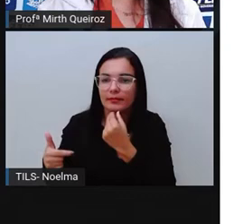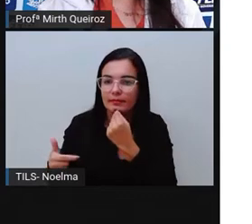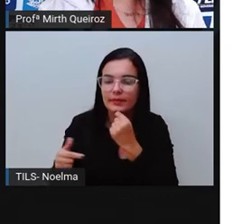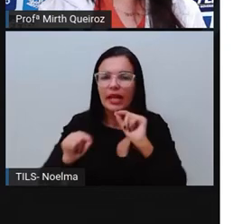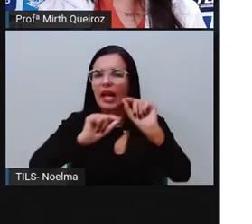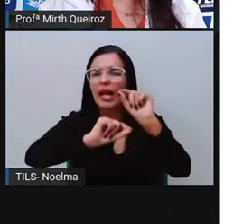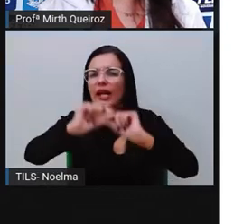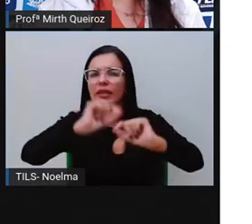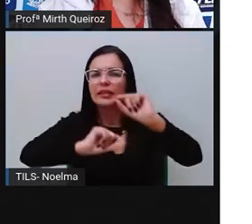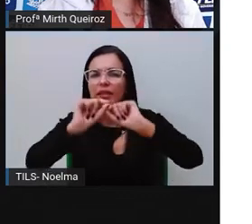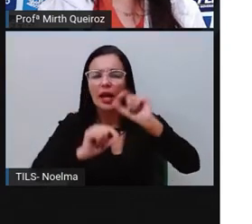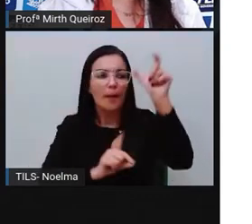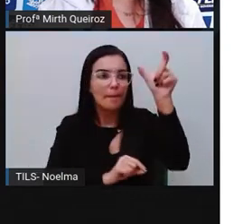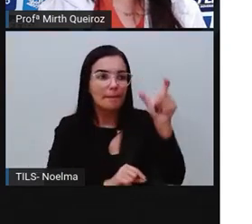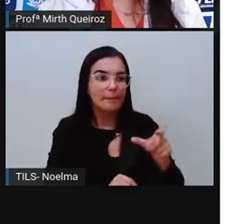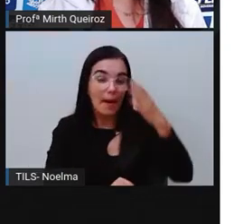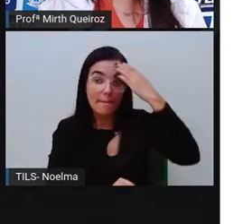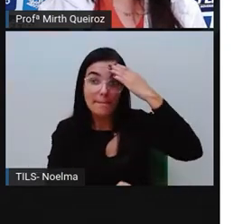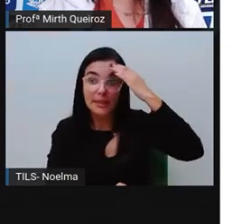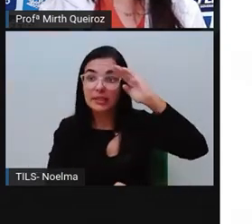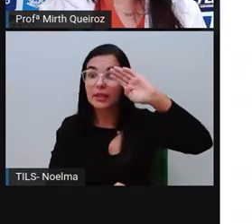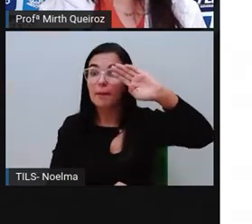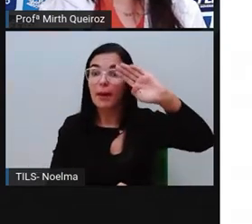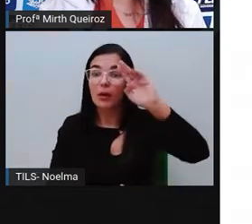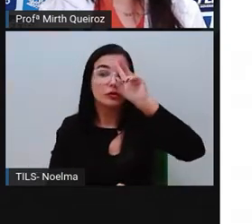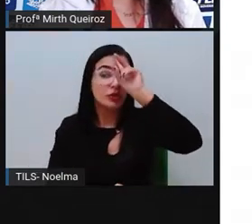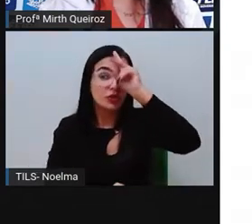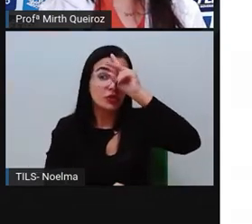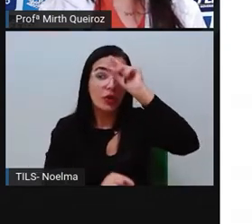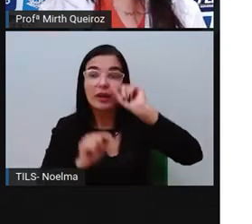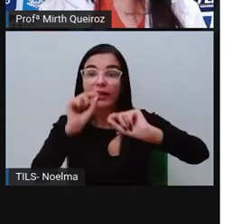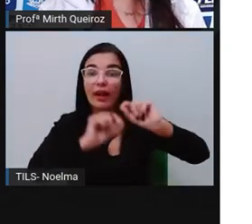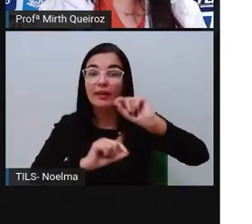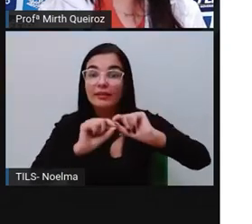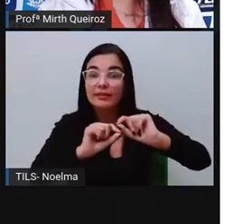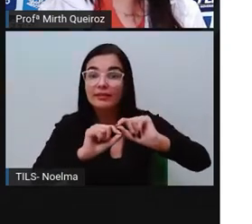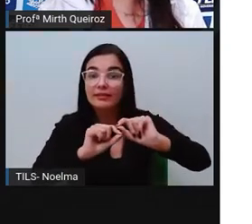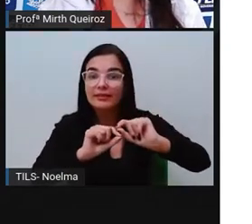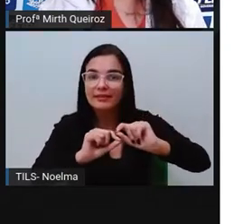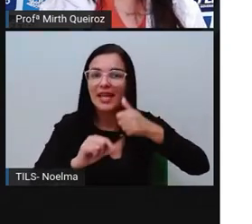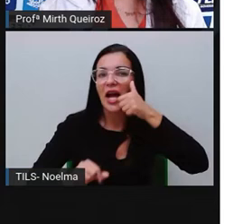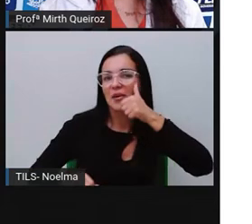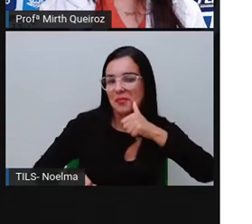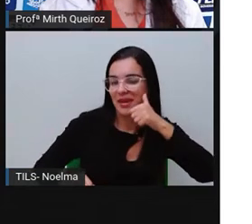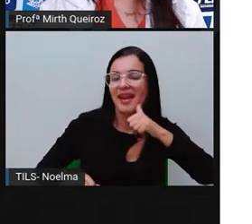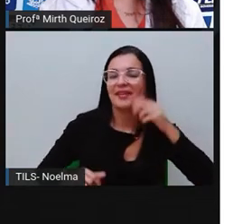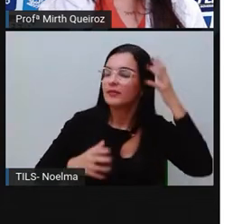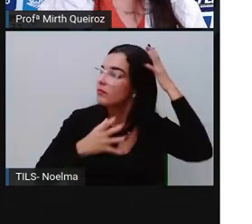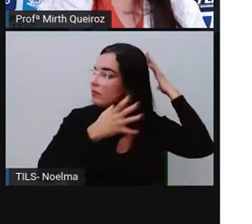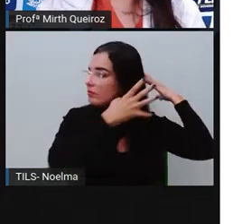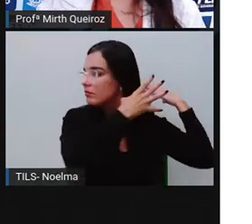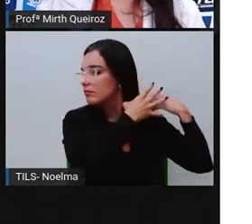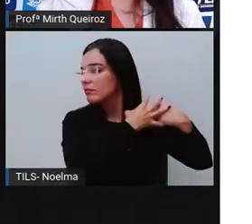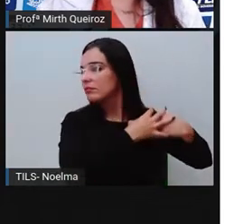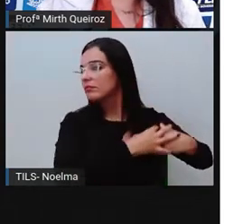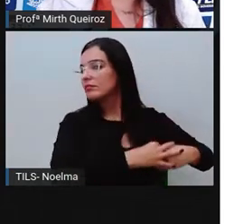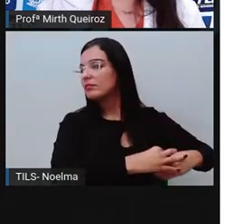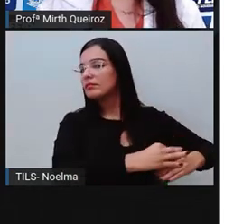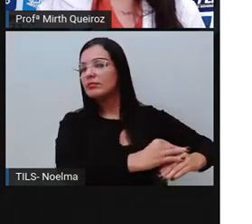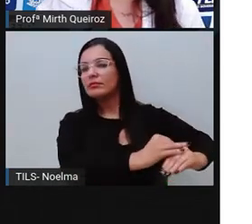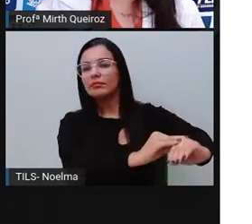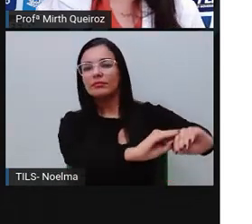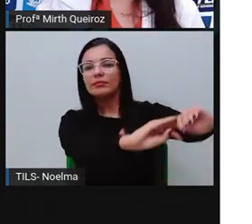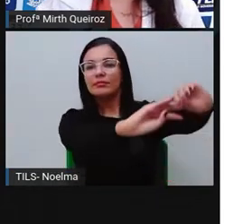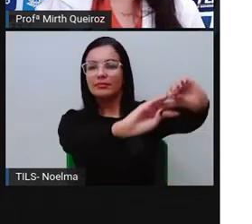principal? Quem é o personagem principal da história aí? Seria quem? Rapunzel. E como é que você